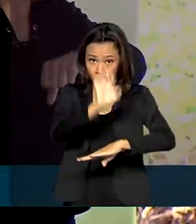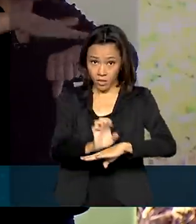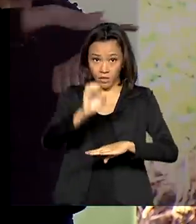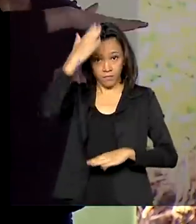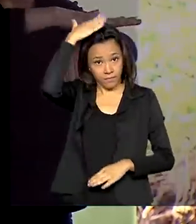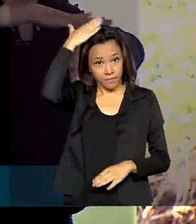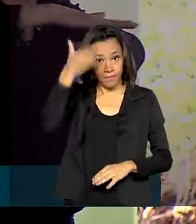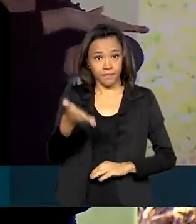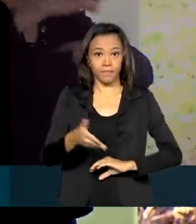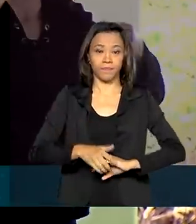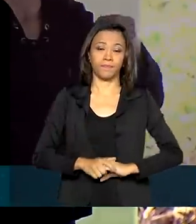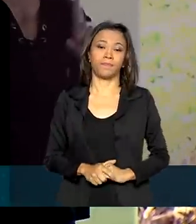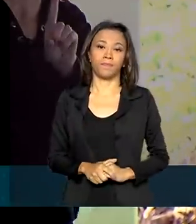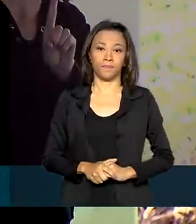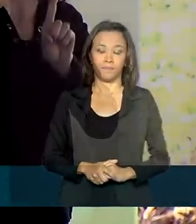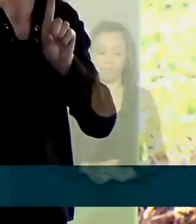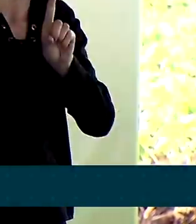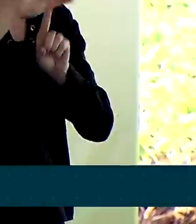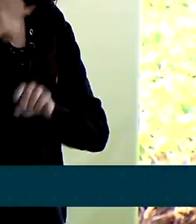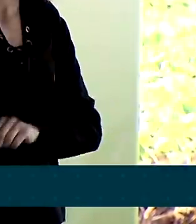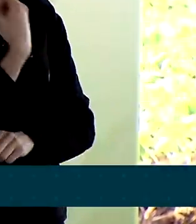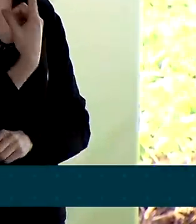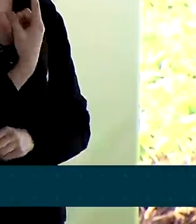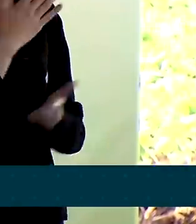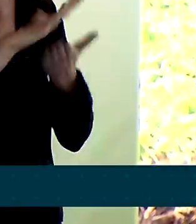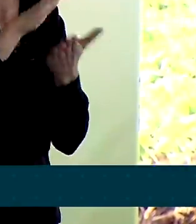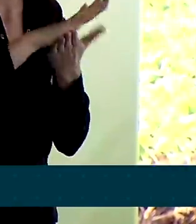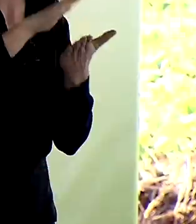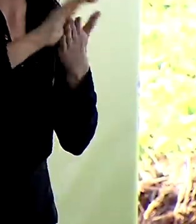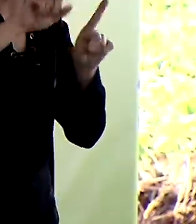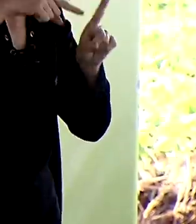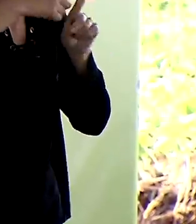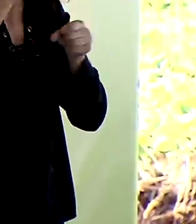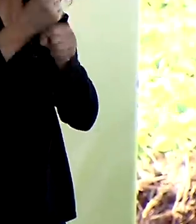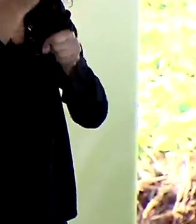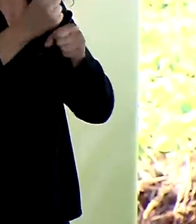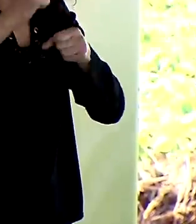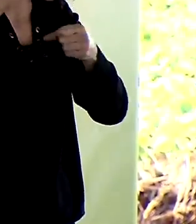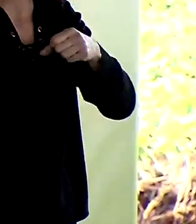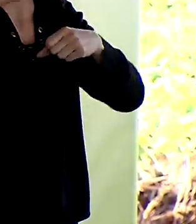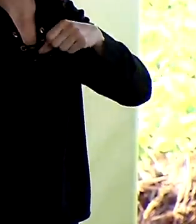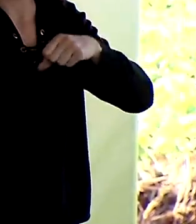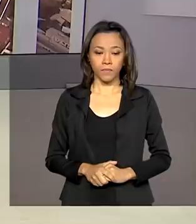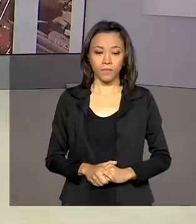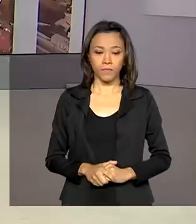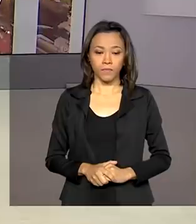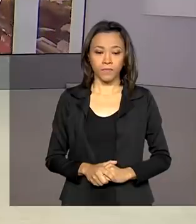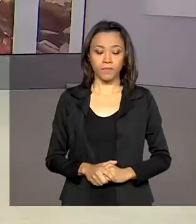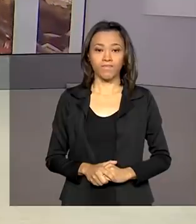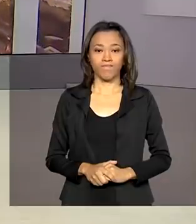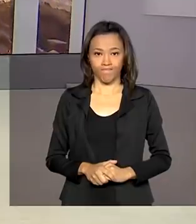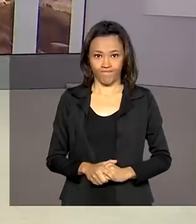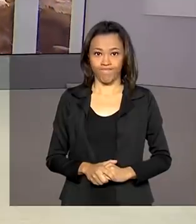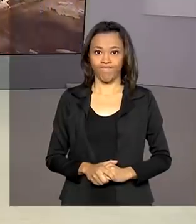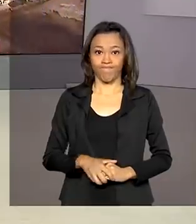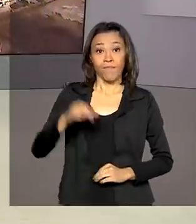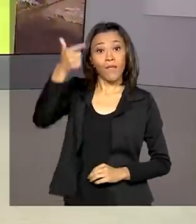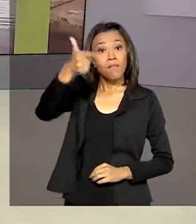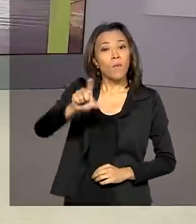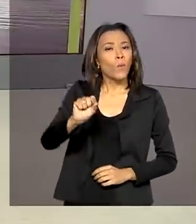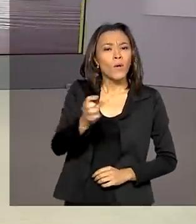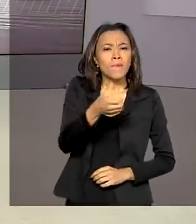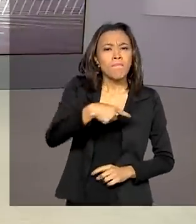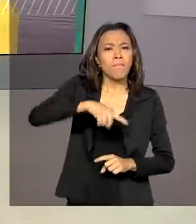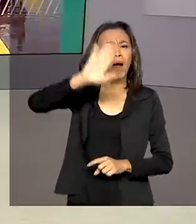42 bilhões de investimento e vamos duplicar 2 mil quilômetros. E isso com redução dos preços das tarifas. Mais de 600